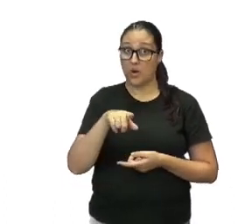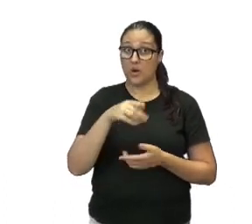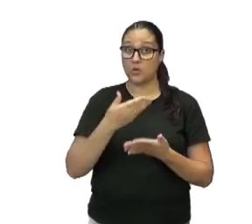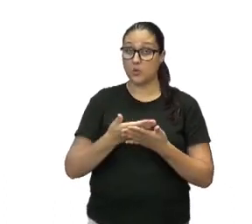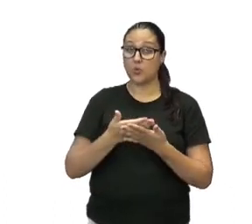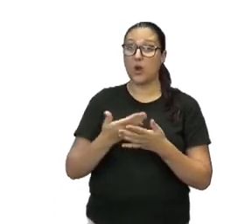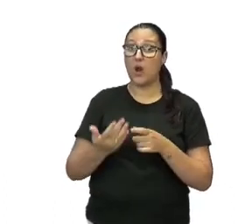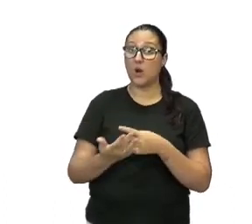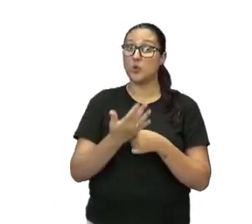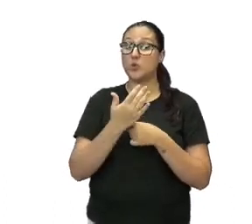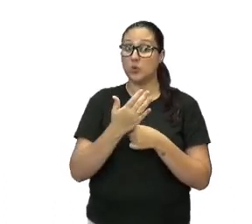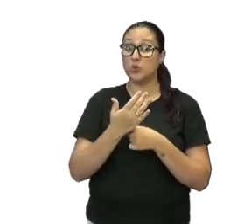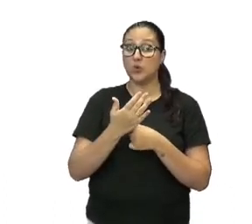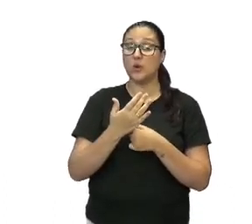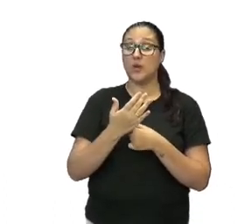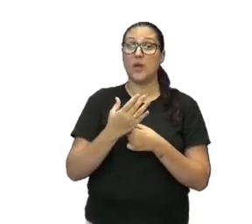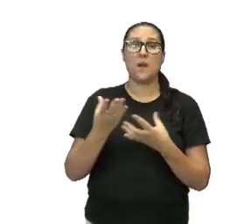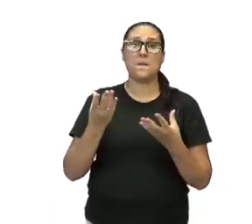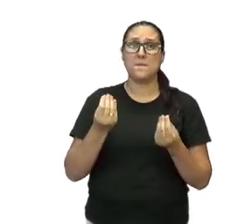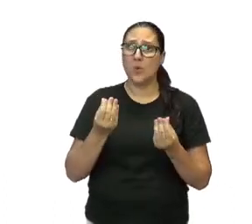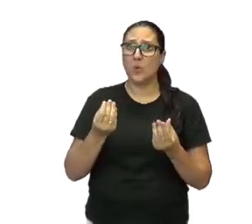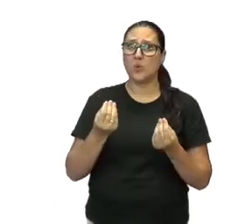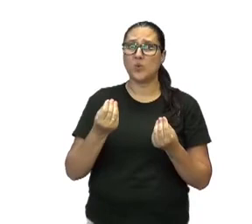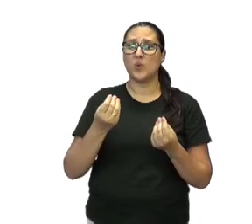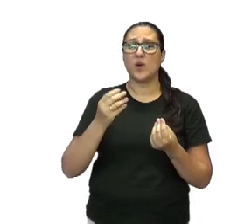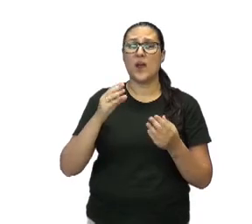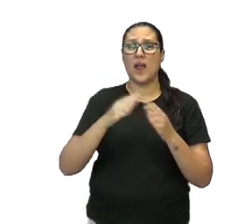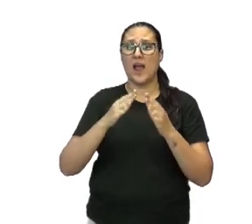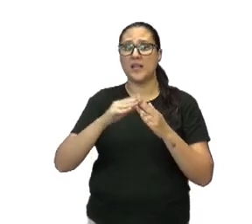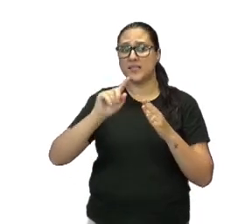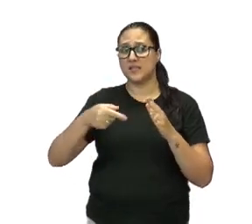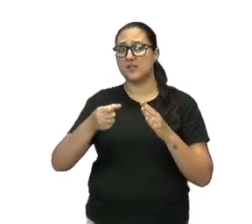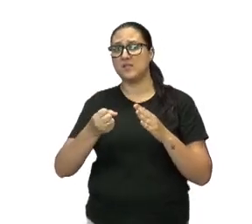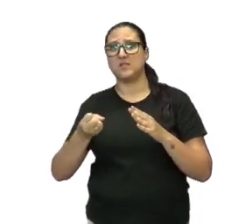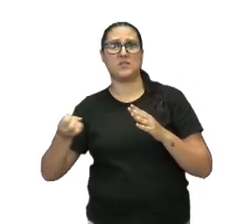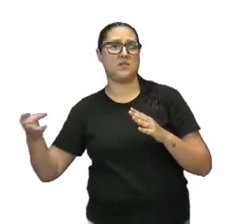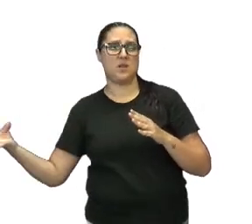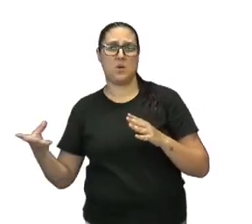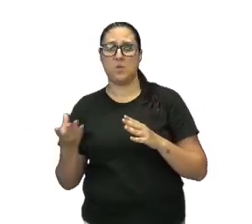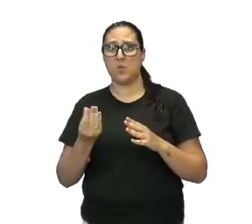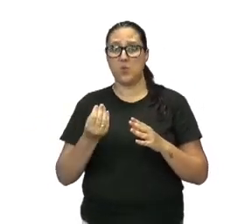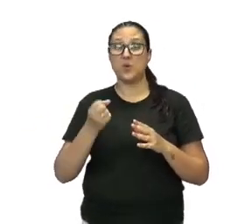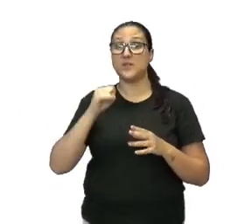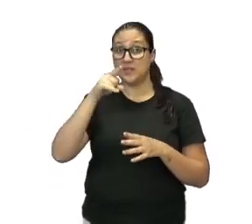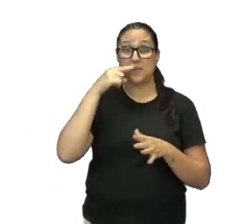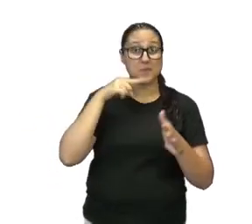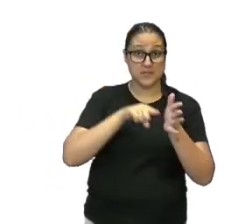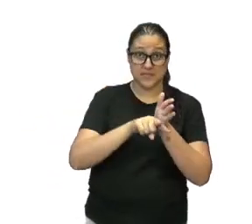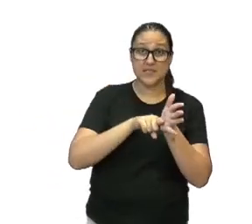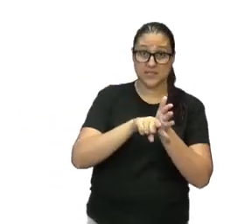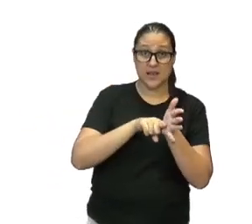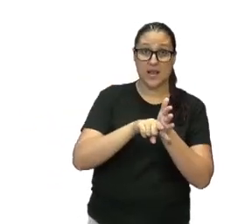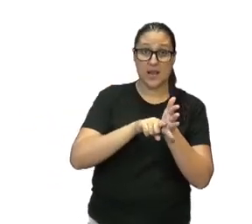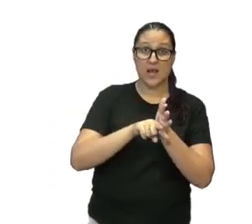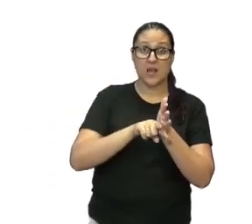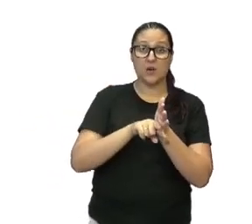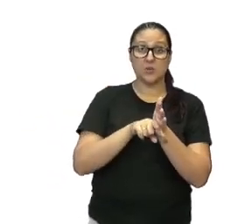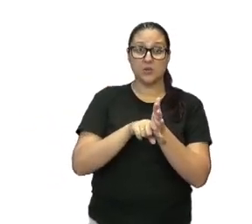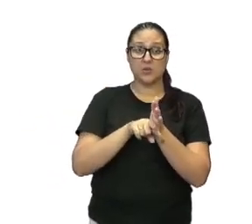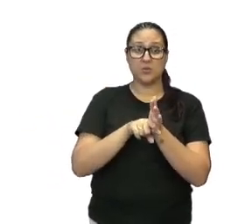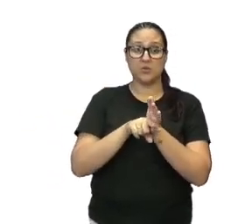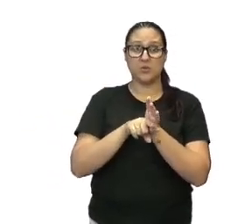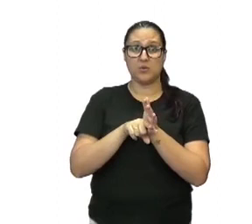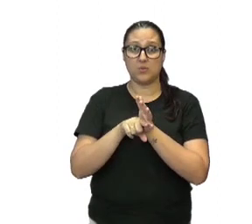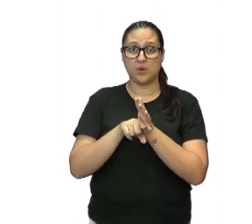aí, eles conseguiram calcular milhares de casas decimais. Vocês pesquisaram isso no Google, vocês vão descobrir isso.